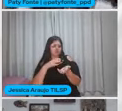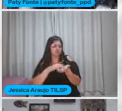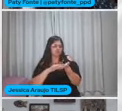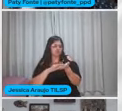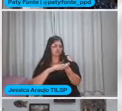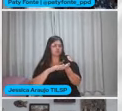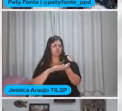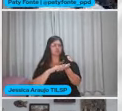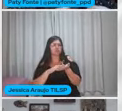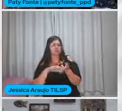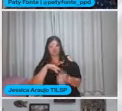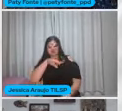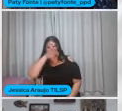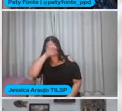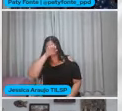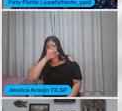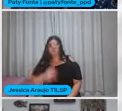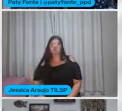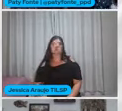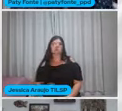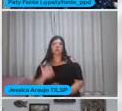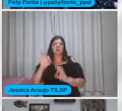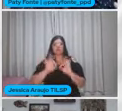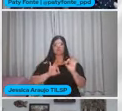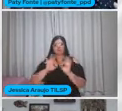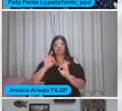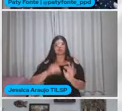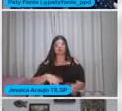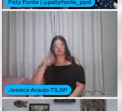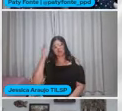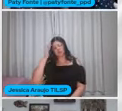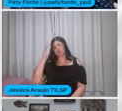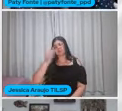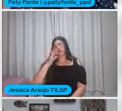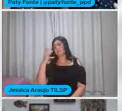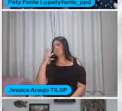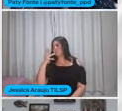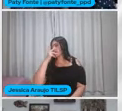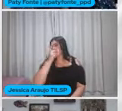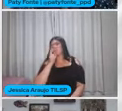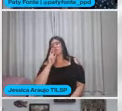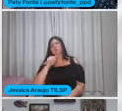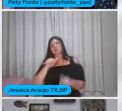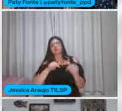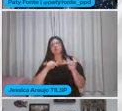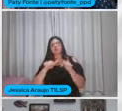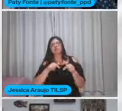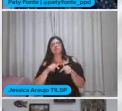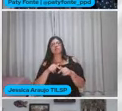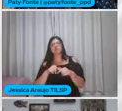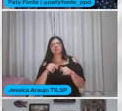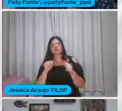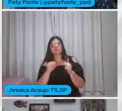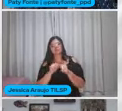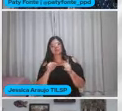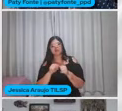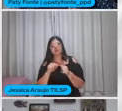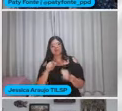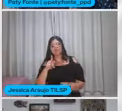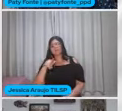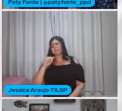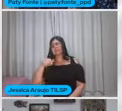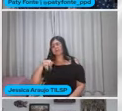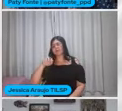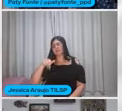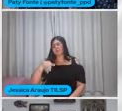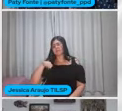E sentindo o cheiro E você montando ali Imagina que maravilha Que um trabalho desses Produzir pigmentos, né? Naturais Que não